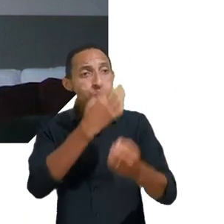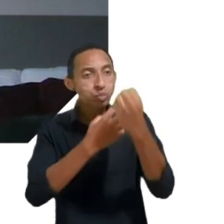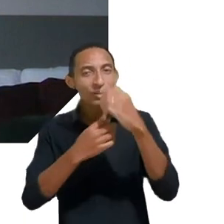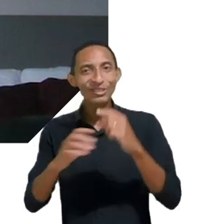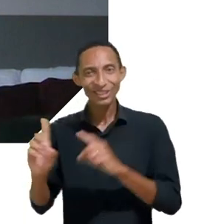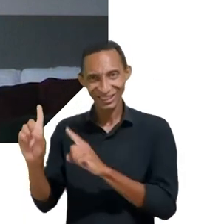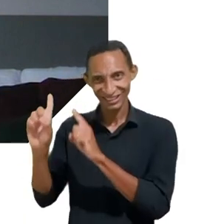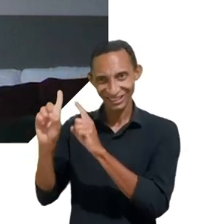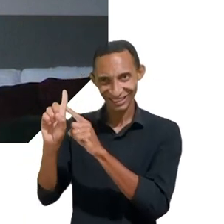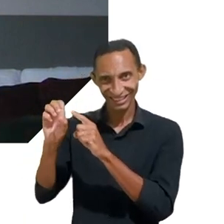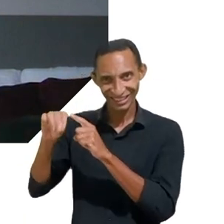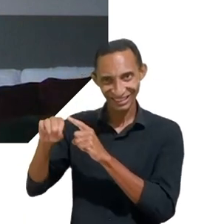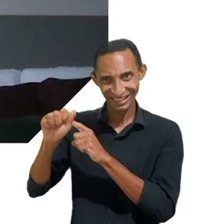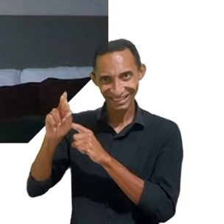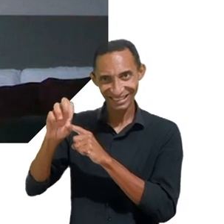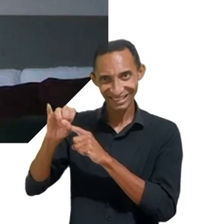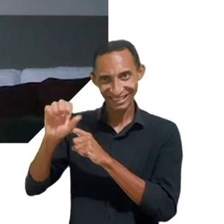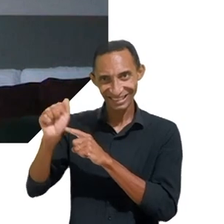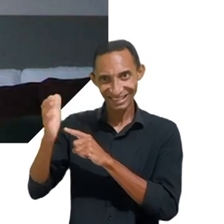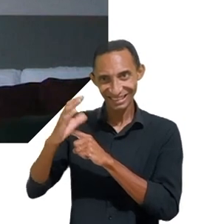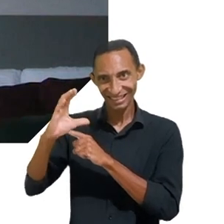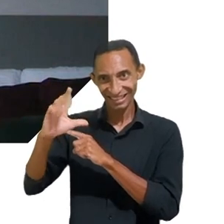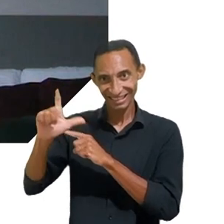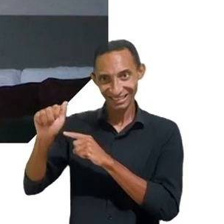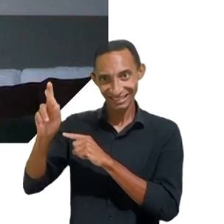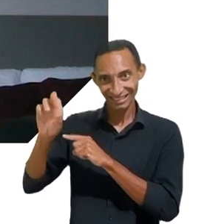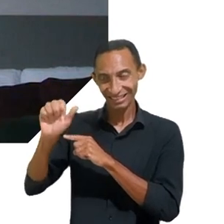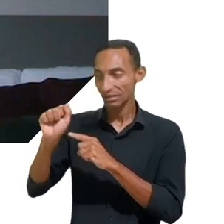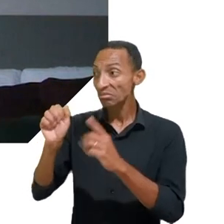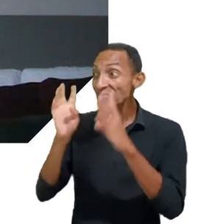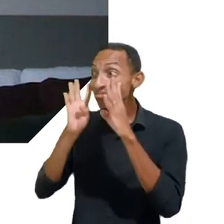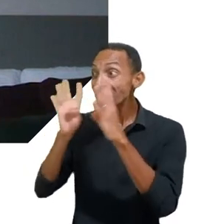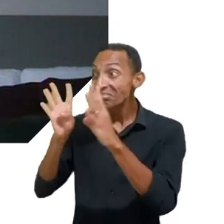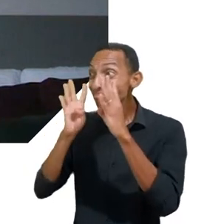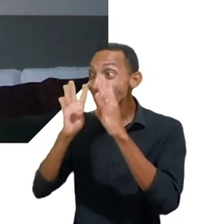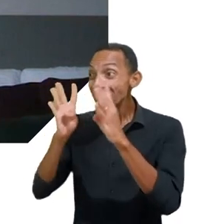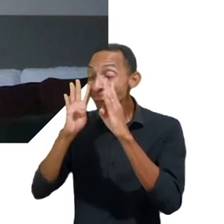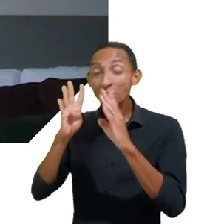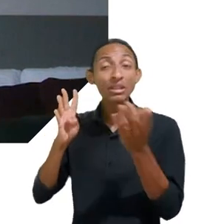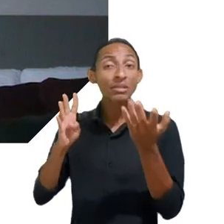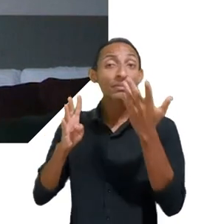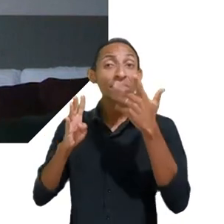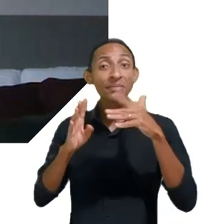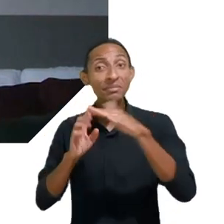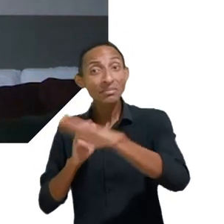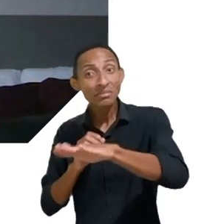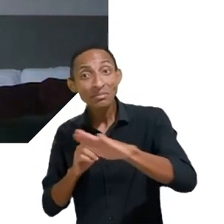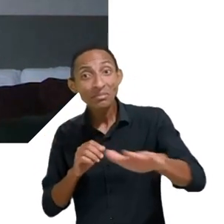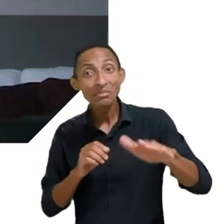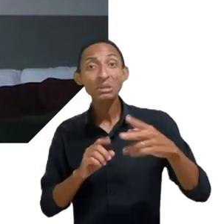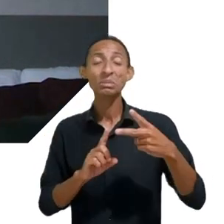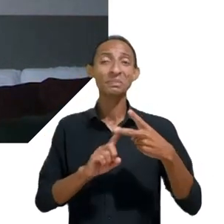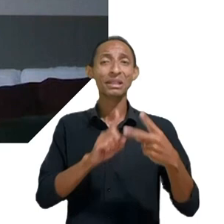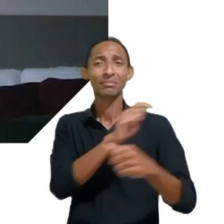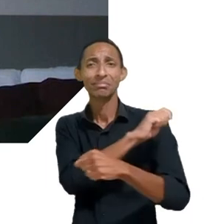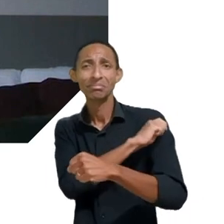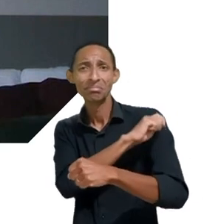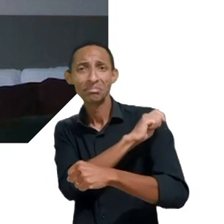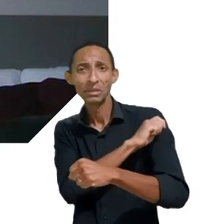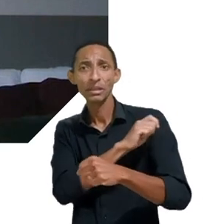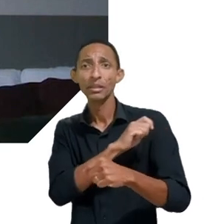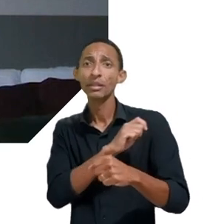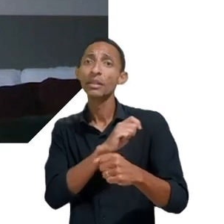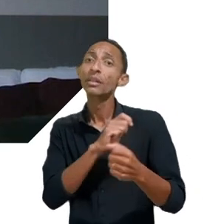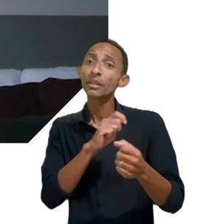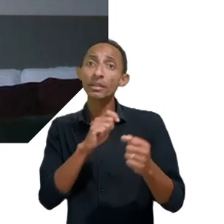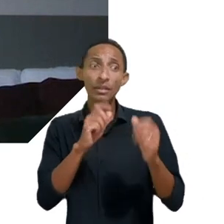entender como que a gente vai fazer para as crianças e os nossos filhos e os nossos alunos ou enfim ouvirem a gente como é que a gente faz para